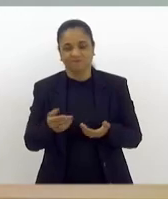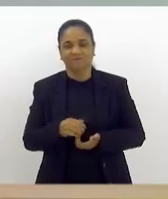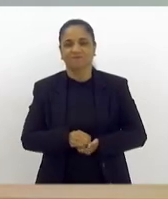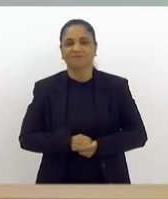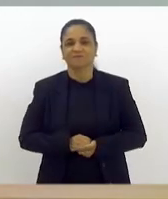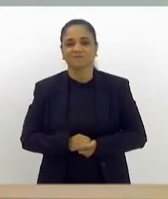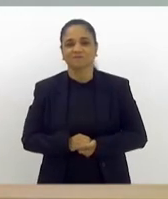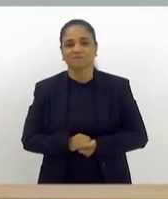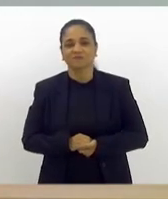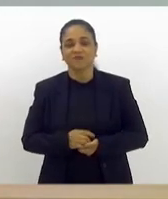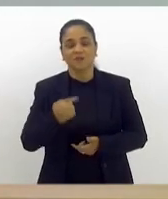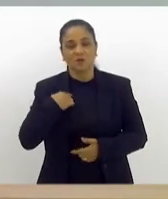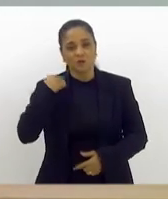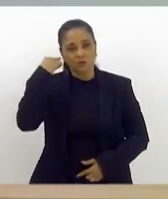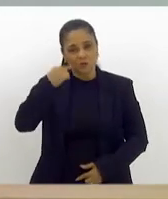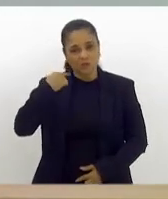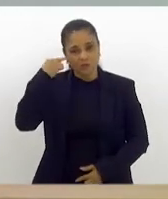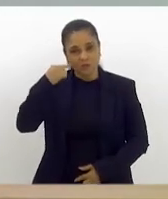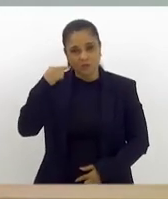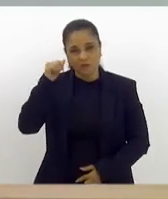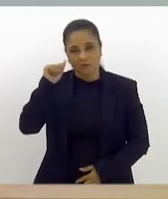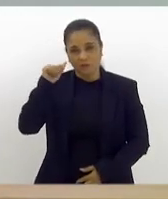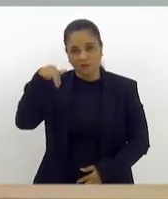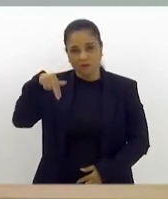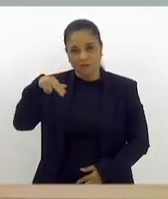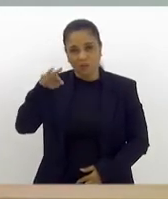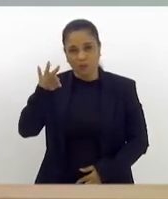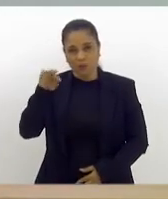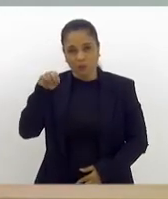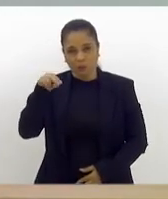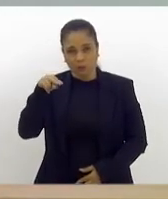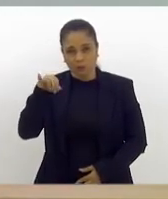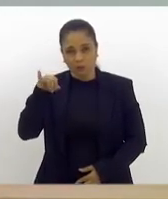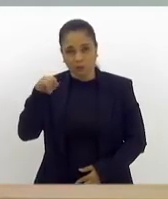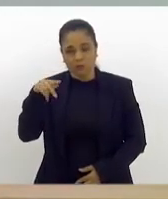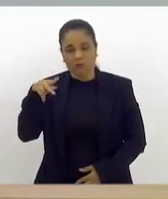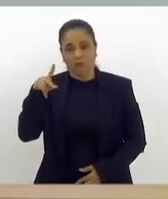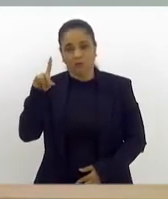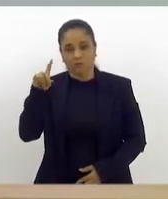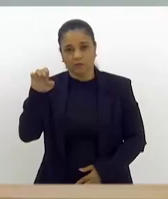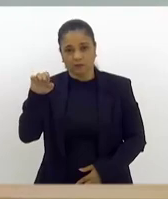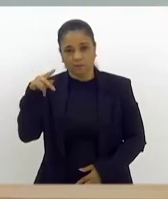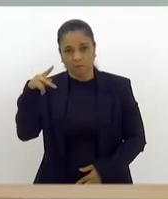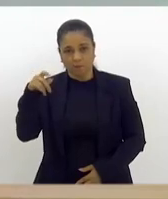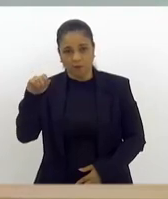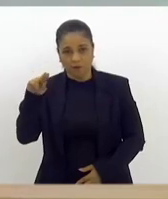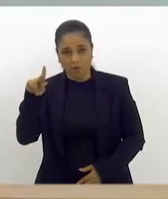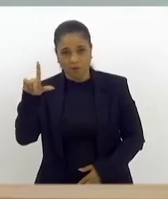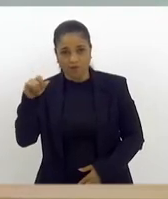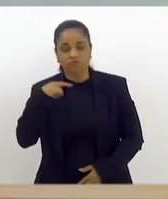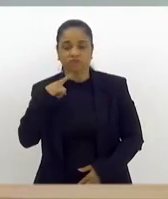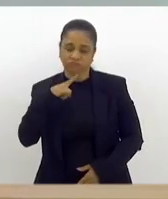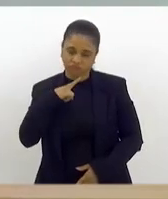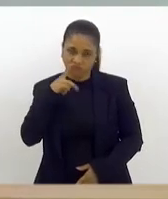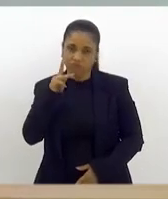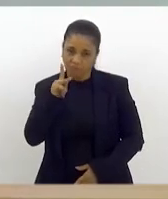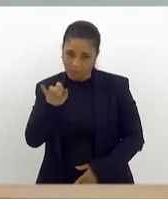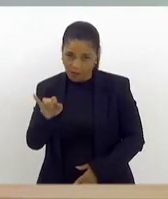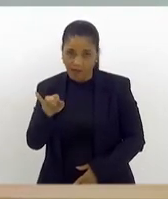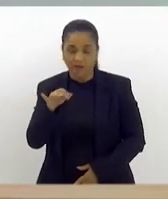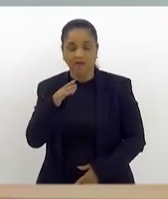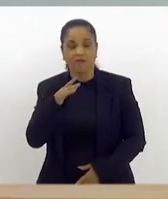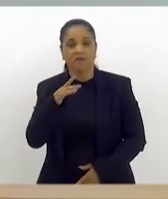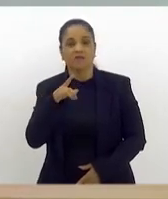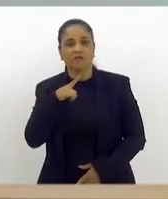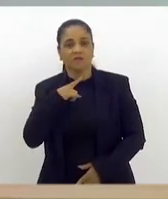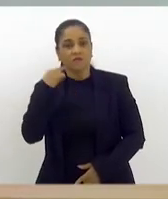Eu sou o deputado Ottoni de Paula Pai, porque sou o pai e porque tenho filho, deputado